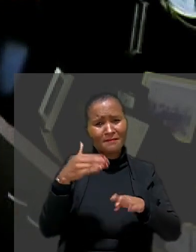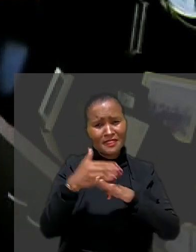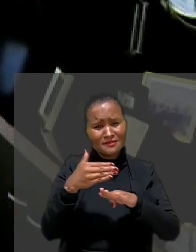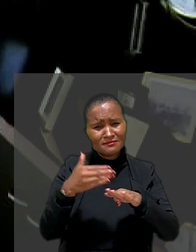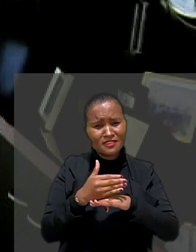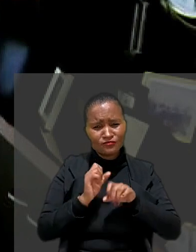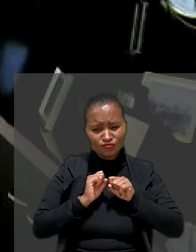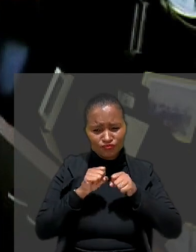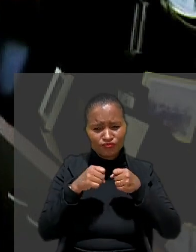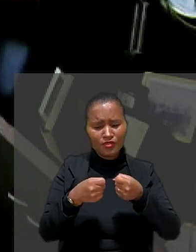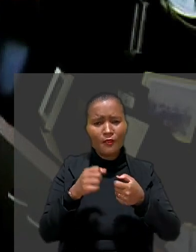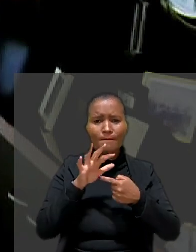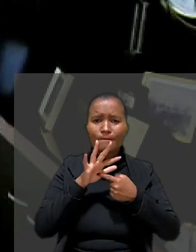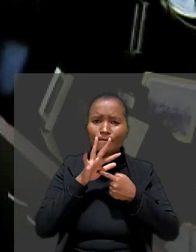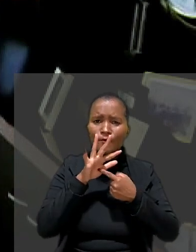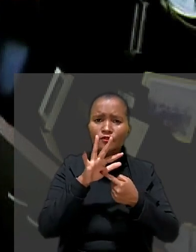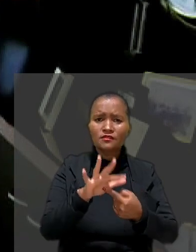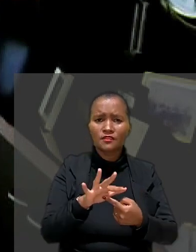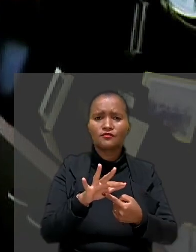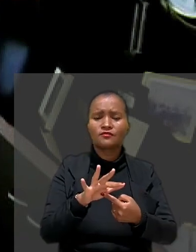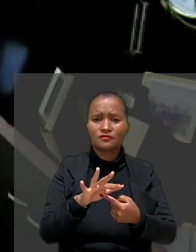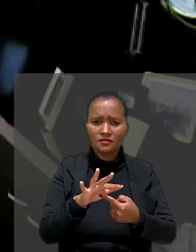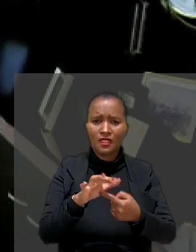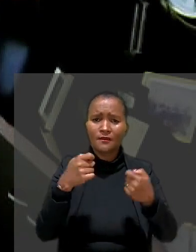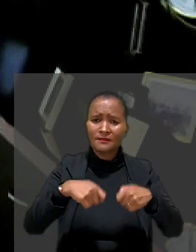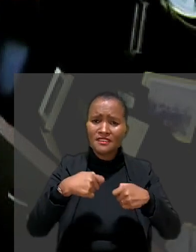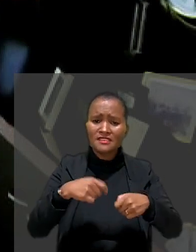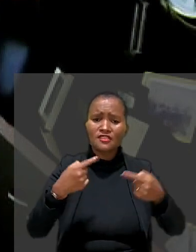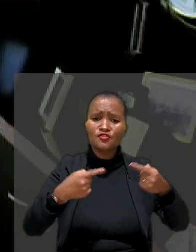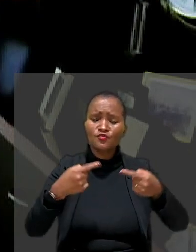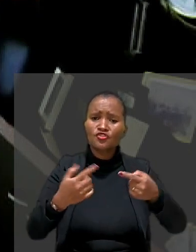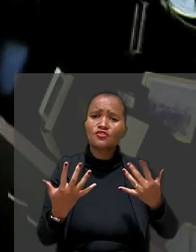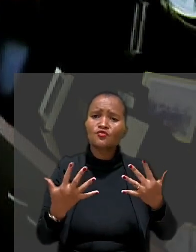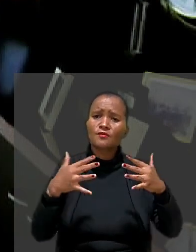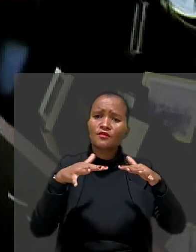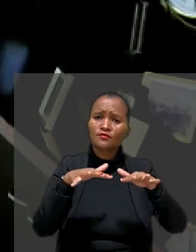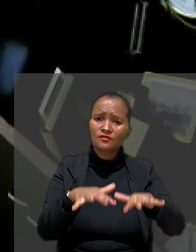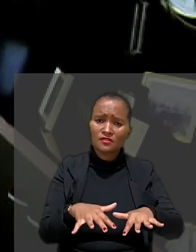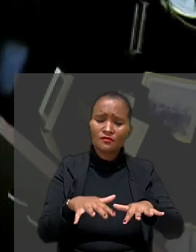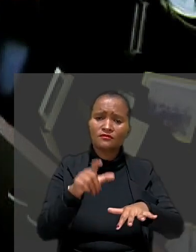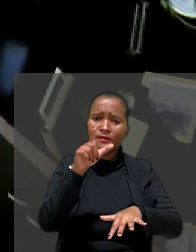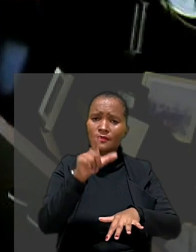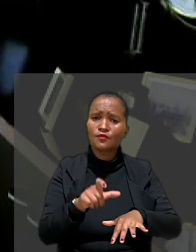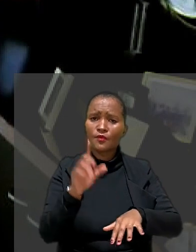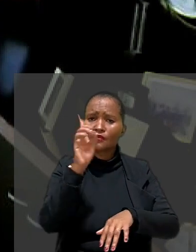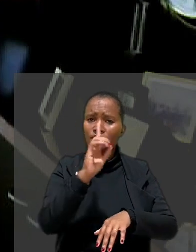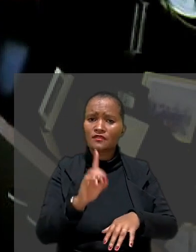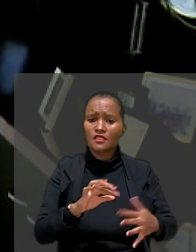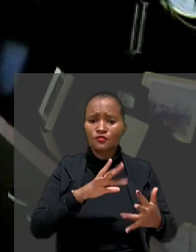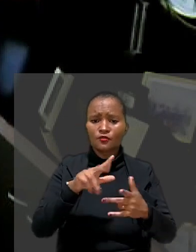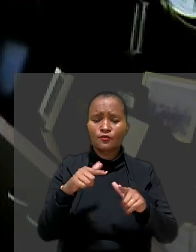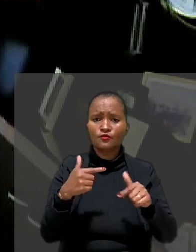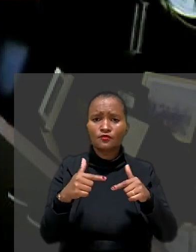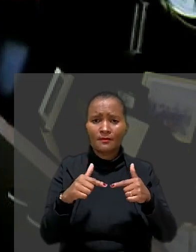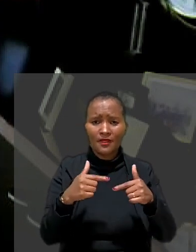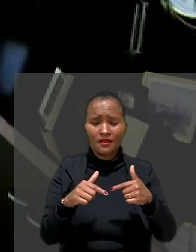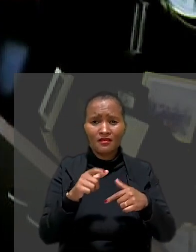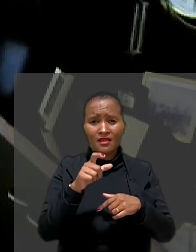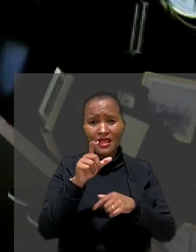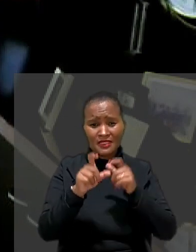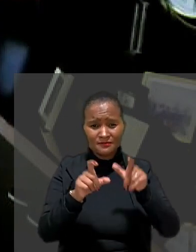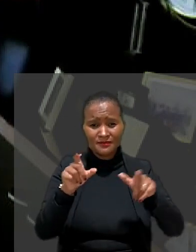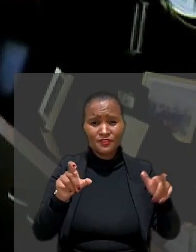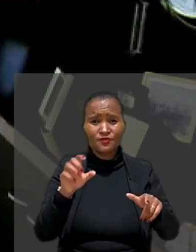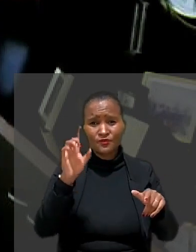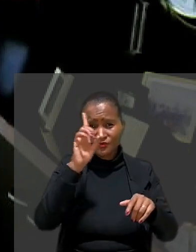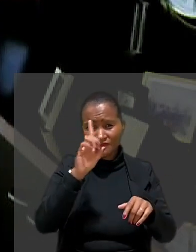o dever em discutir a inclusão da pessoa com deficiência no mundo do trabalho. O público com deficiência presente fisicamente